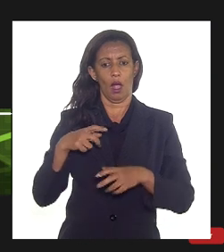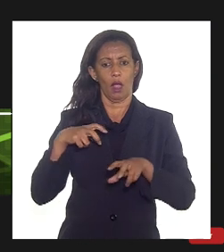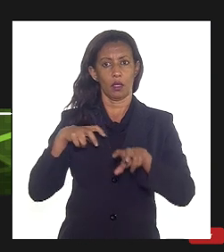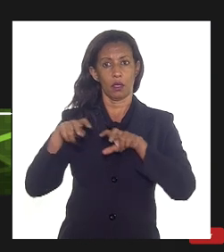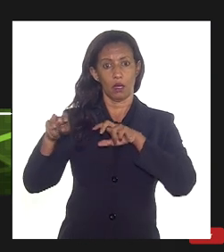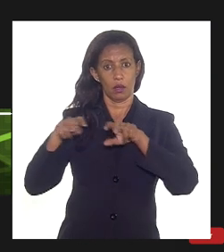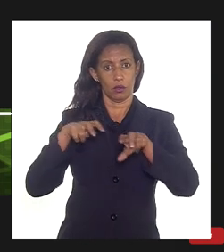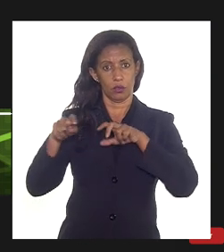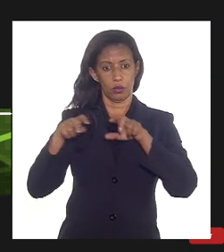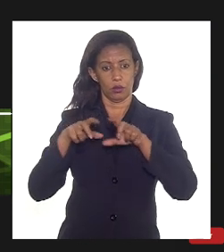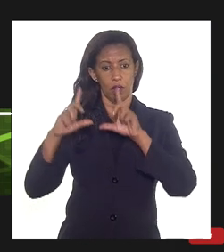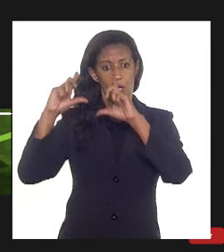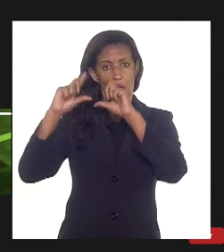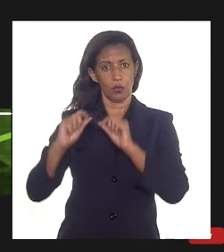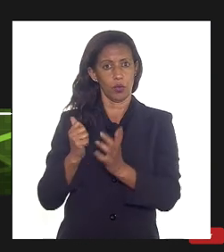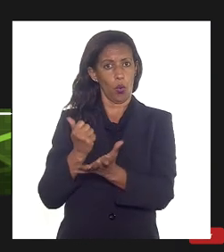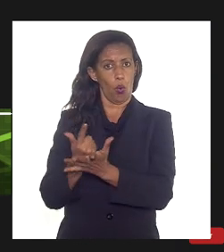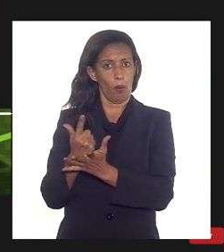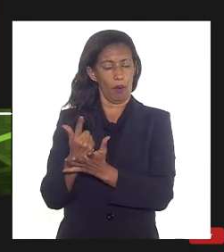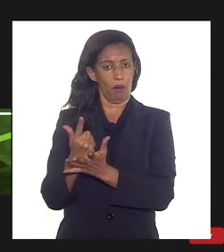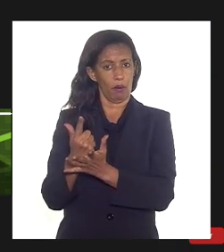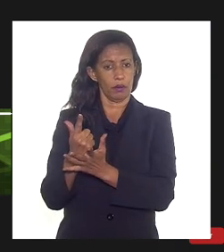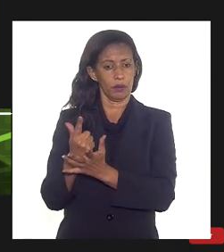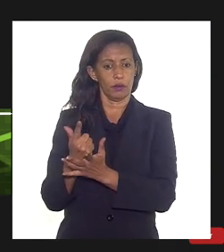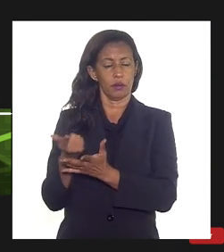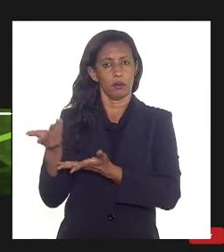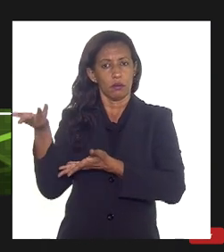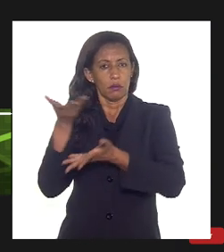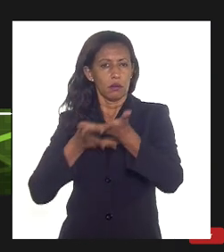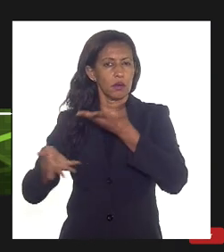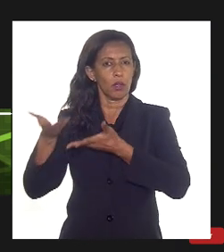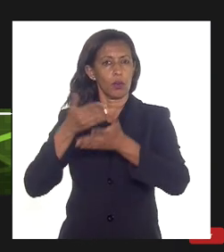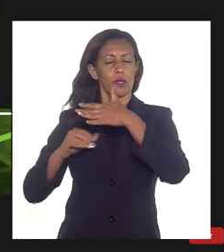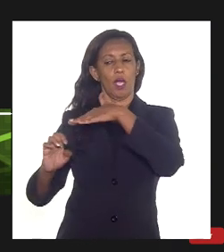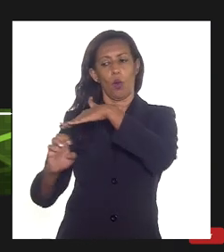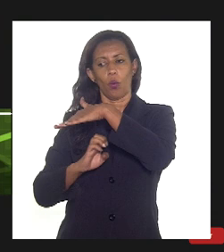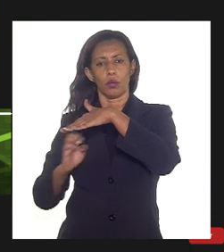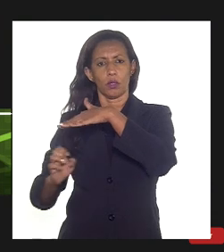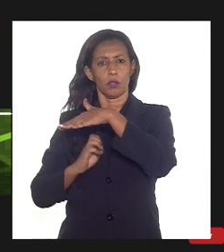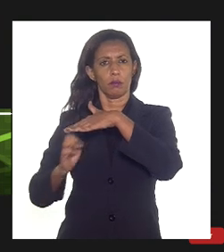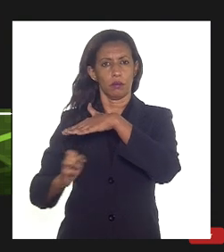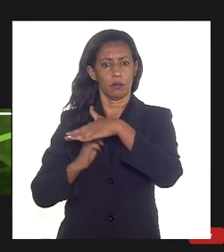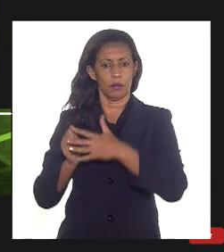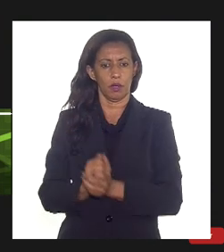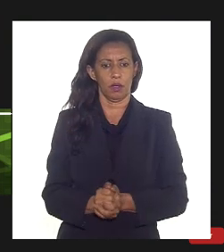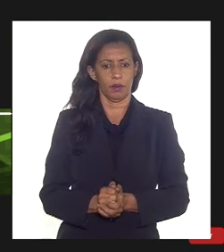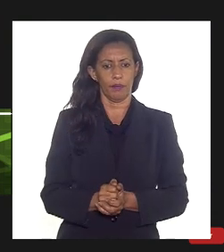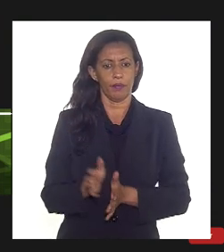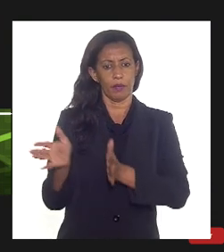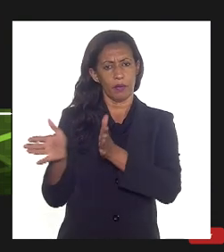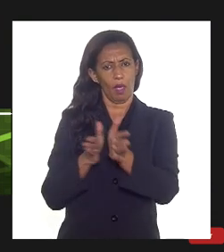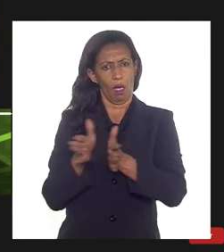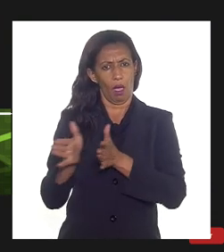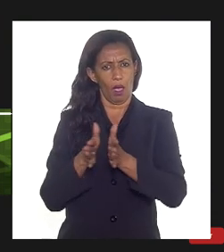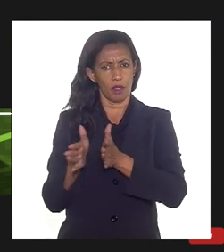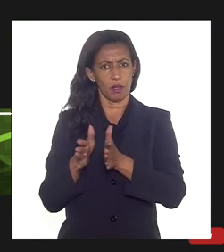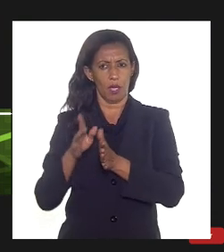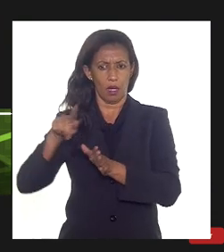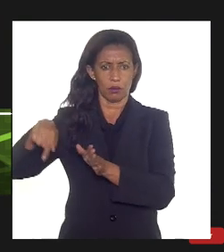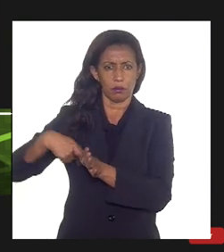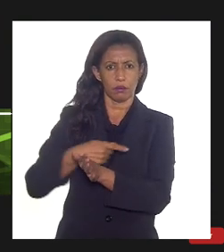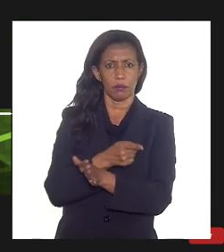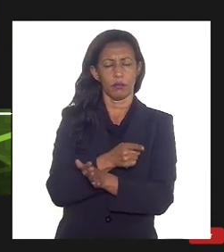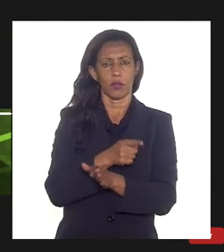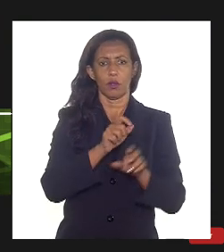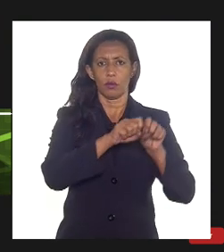reduzir compras de gás no Brasil negociar com outras empresas produtoras acesso dessas empresas às nossas instalações de